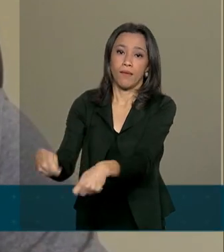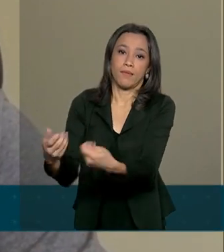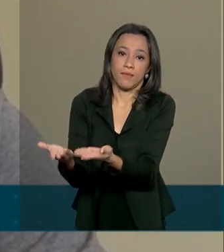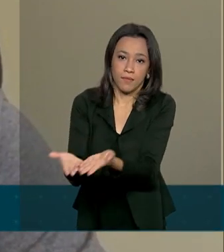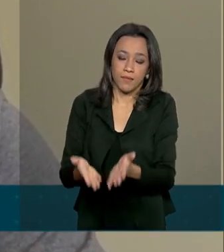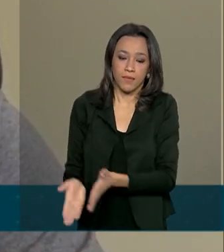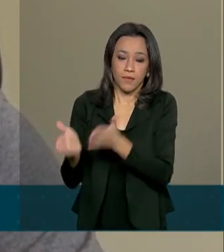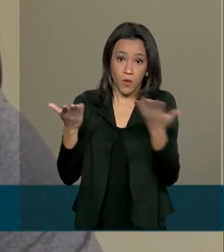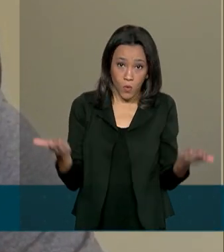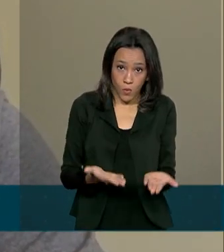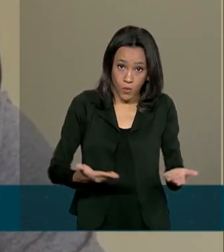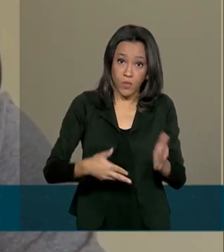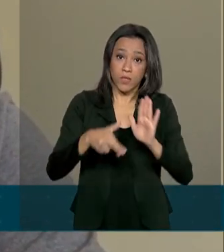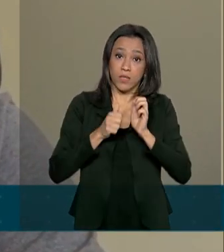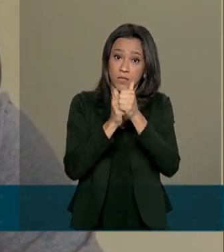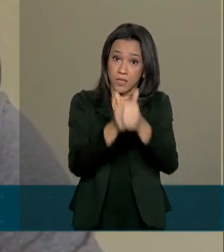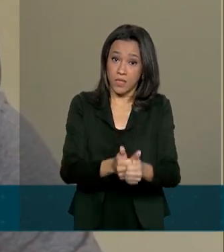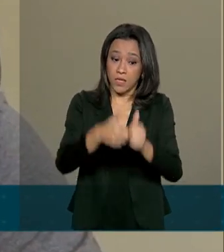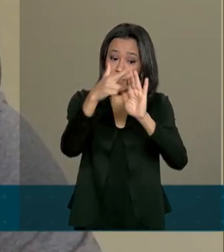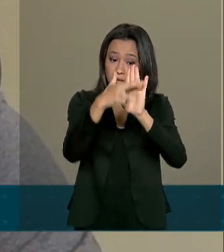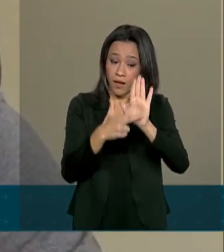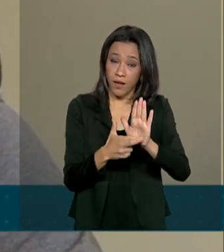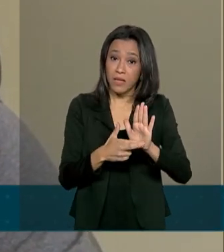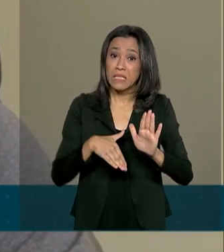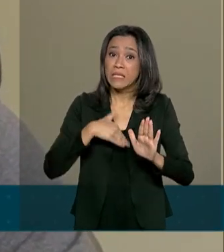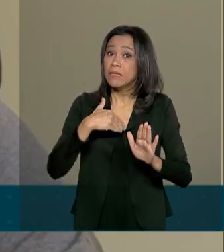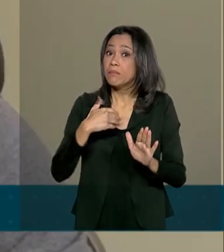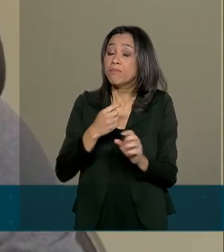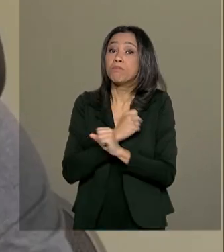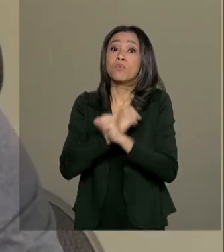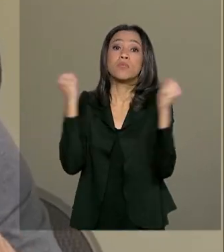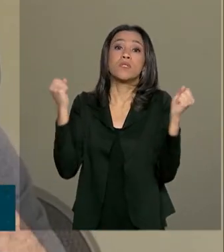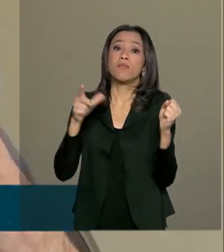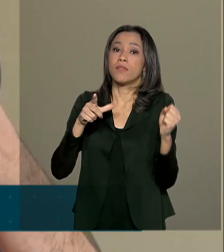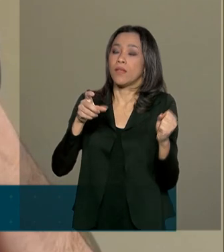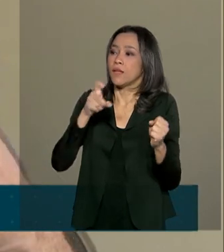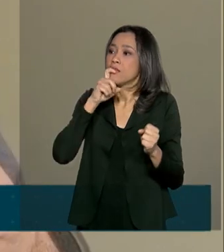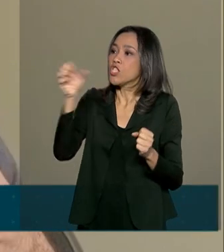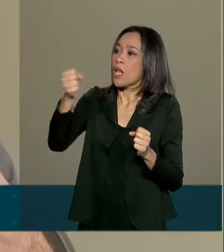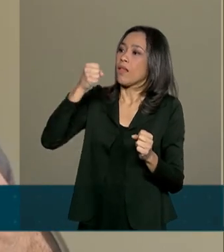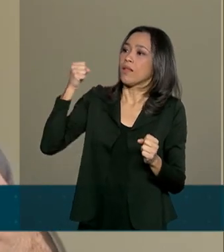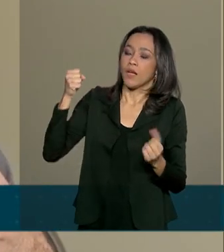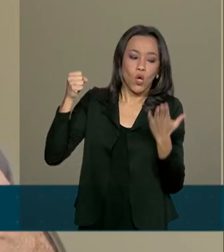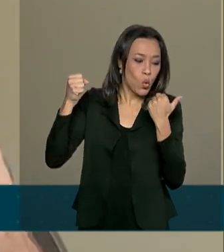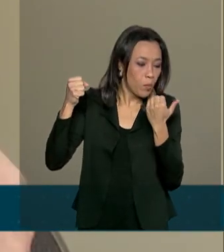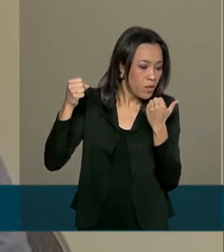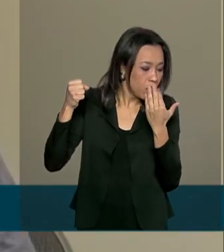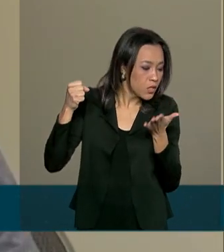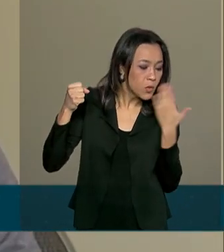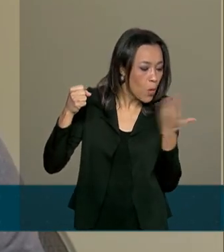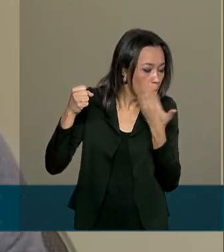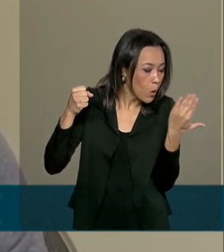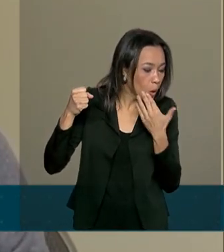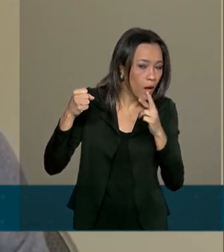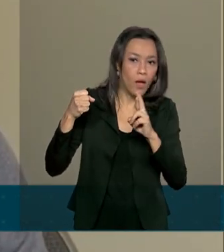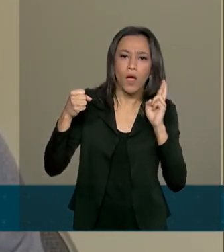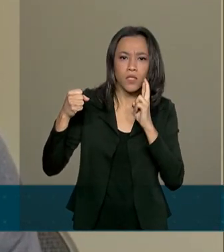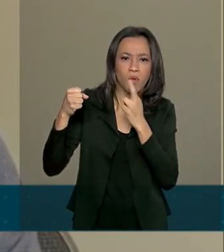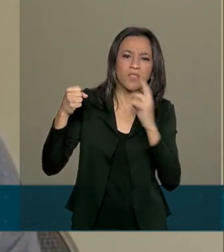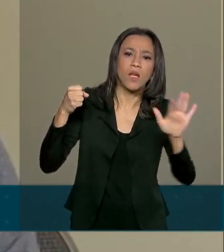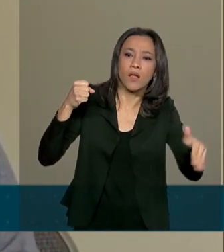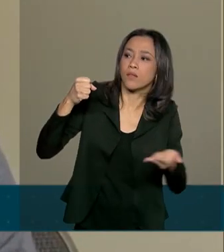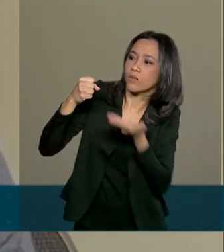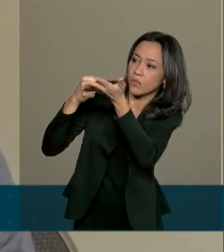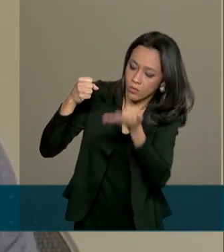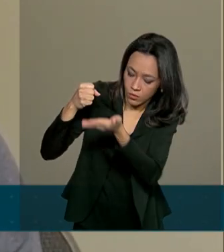da vigilância sanitária, por exemplo, é impossível a gente ter uma geladeira solidária em que a gente acondicione bem esses alimentos e deixe disponível para quem